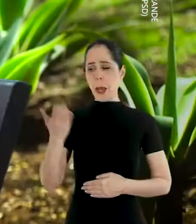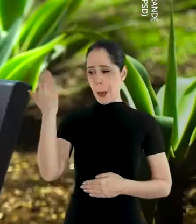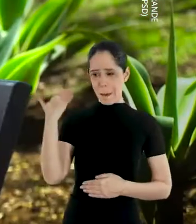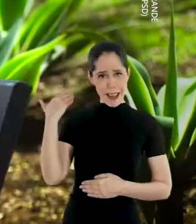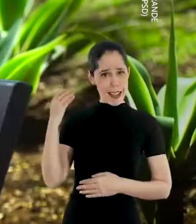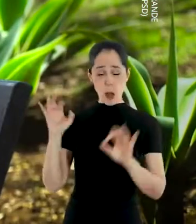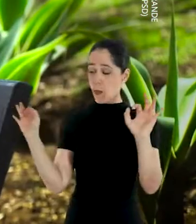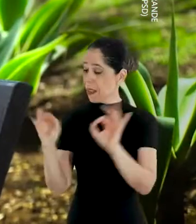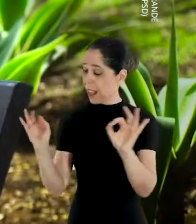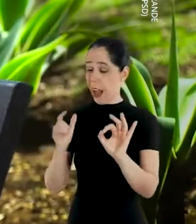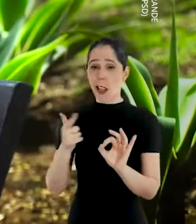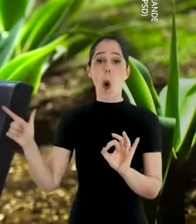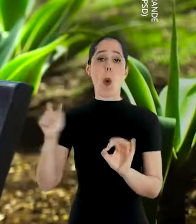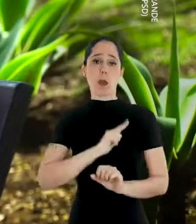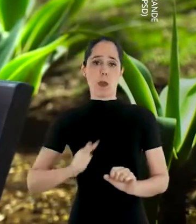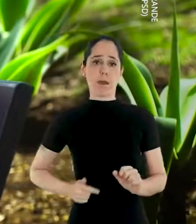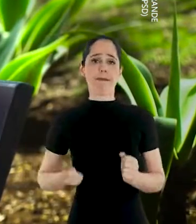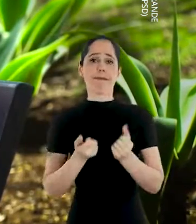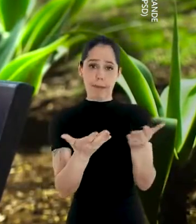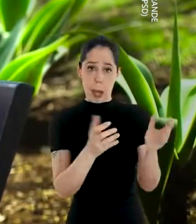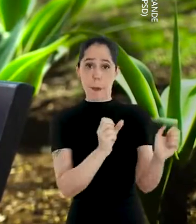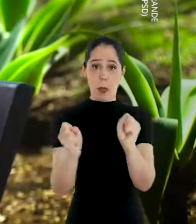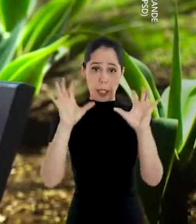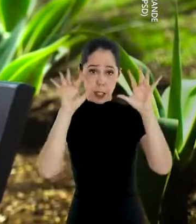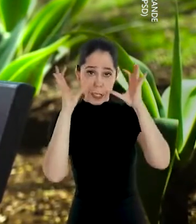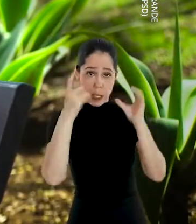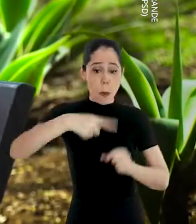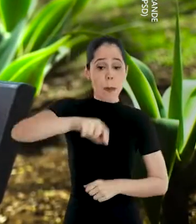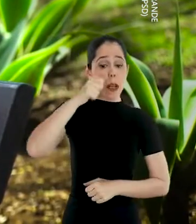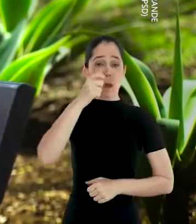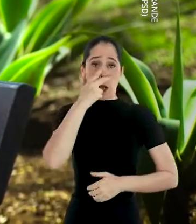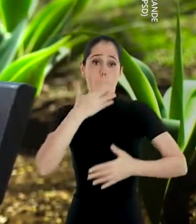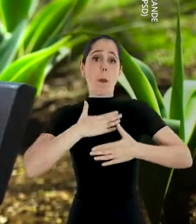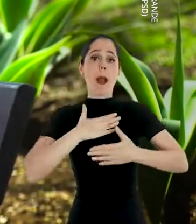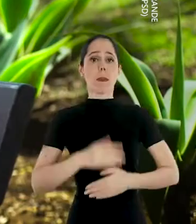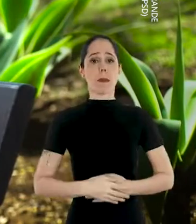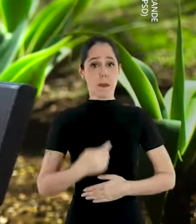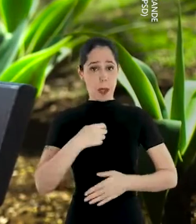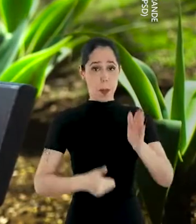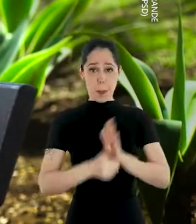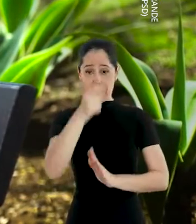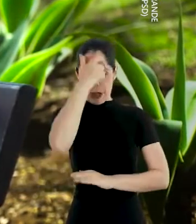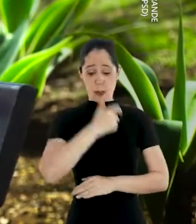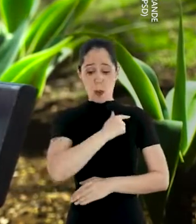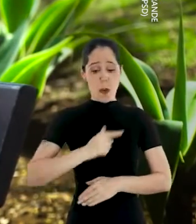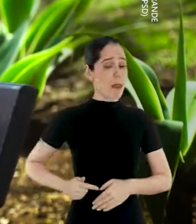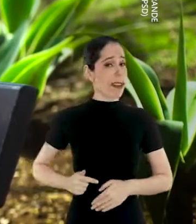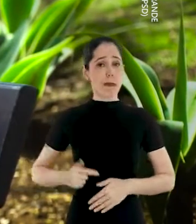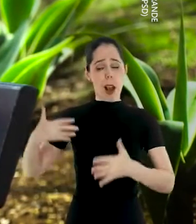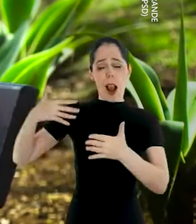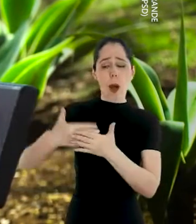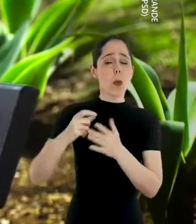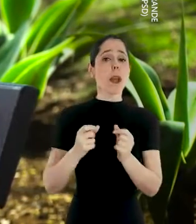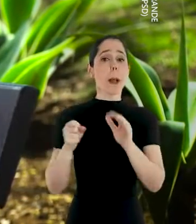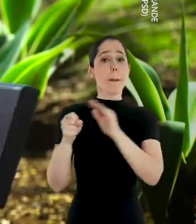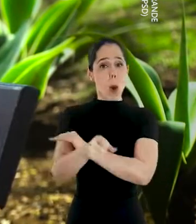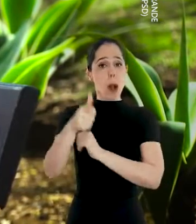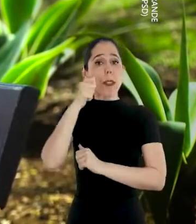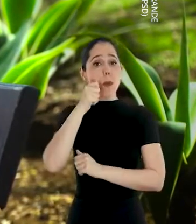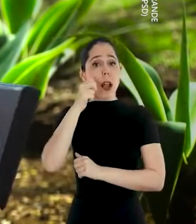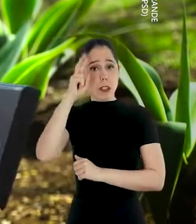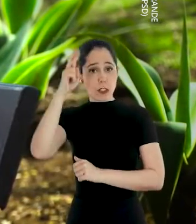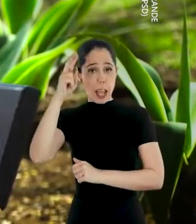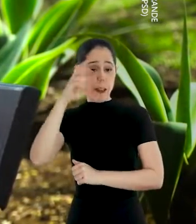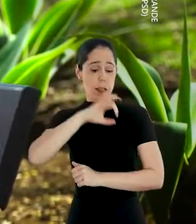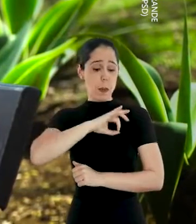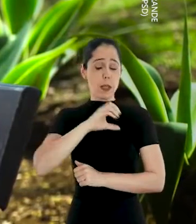Nenhum outro governo deu tanto poder de decisão para as mulheres. Fui o primeiro governador da história a colocar uma mulher